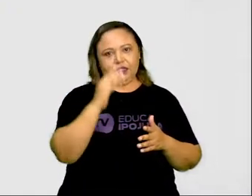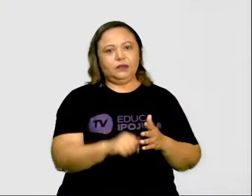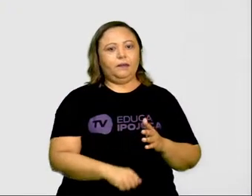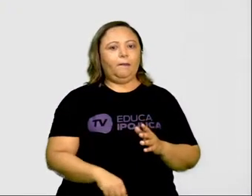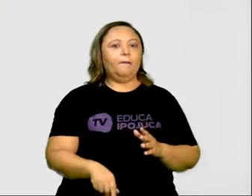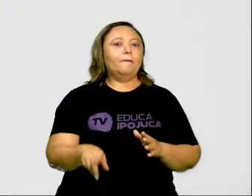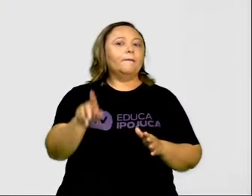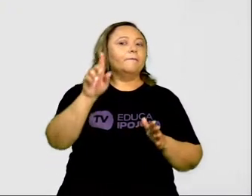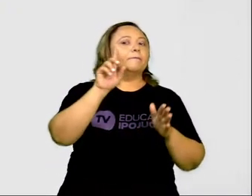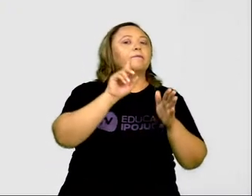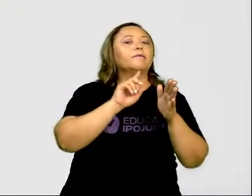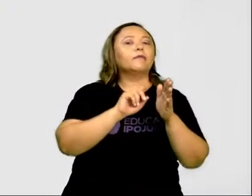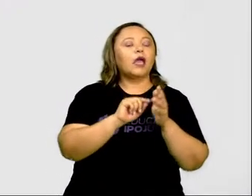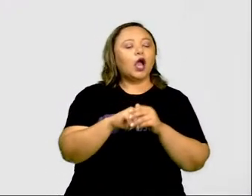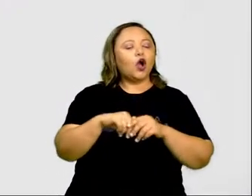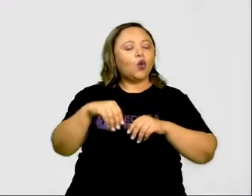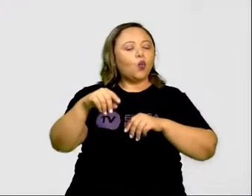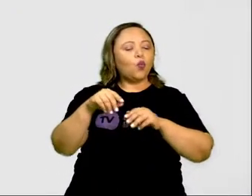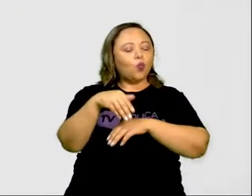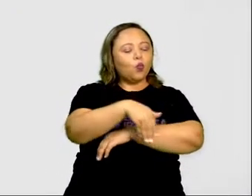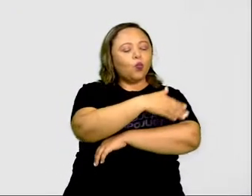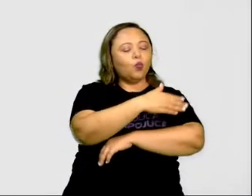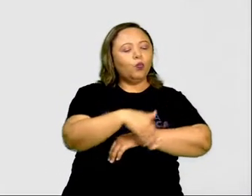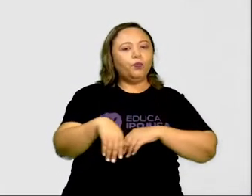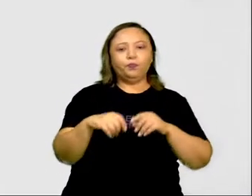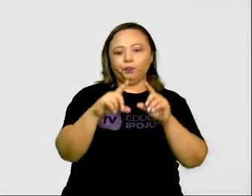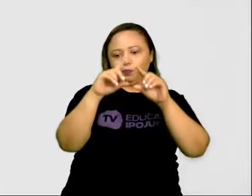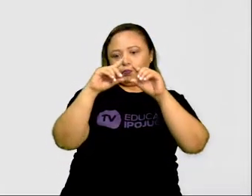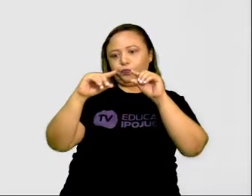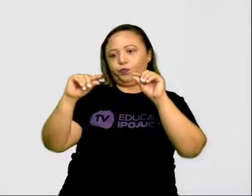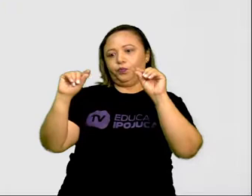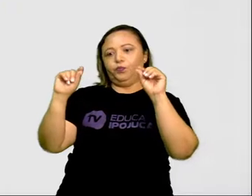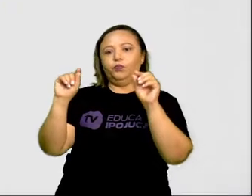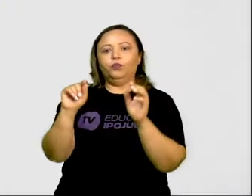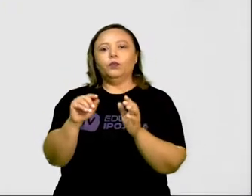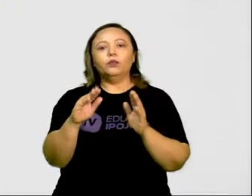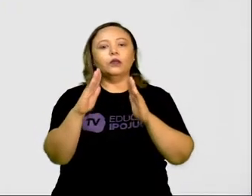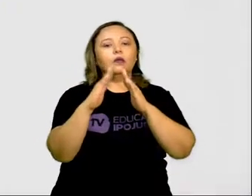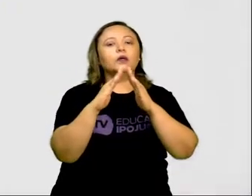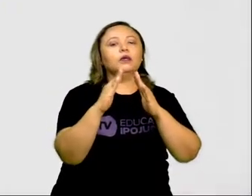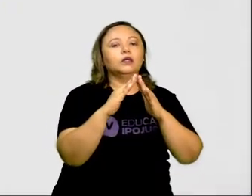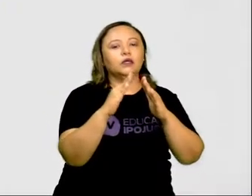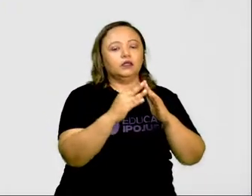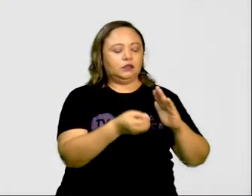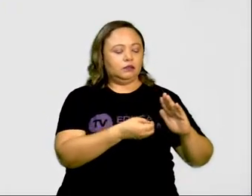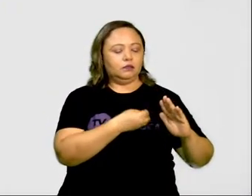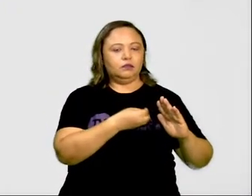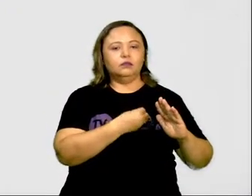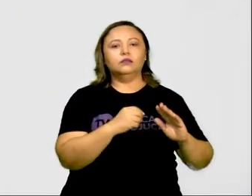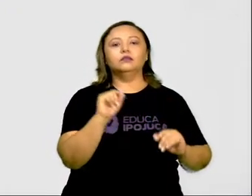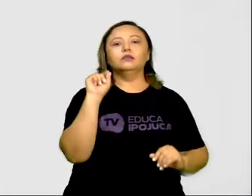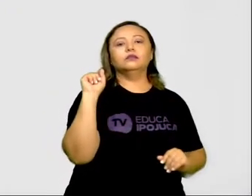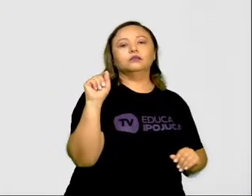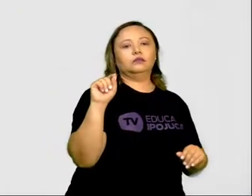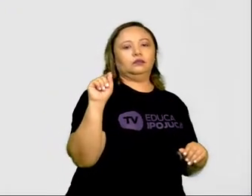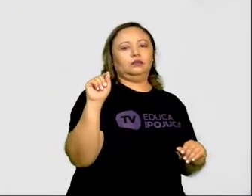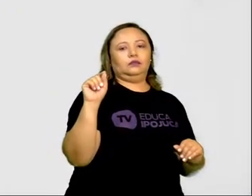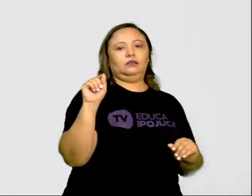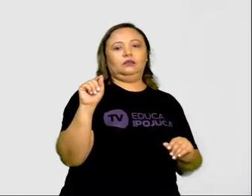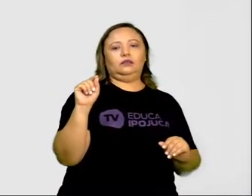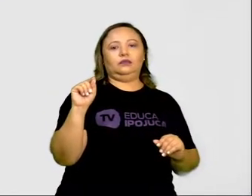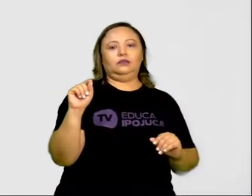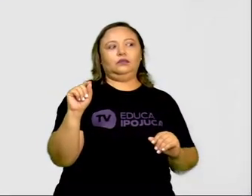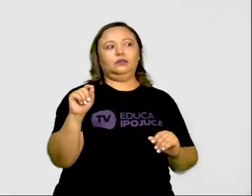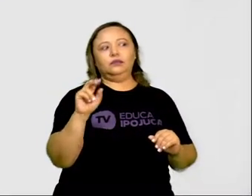quem mora na Rua da Lua? Quem mora na Rua da Lua? Qual é a pessoa que mora aqui? Tem